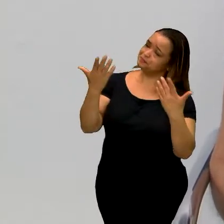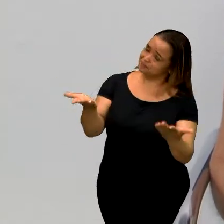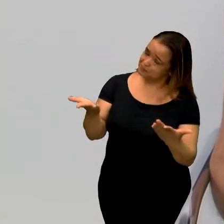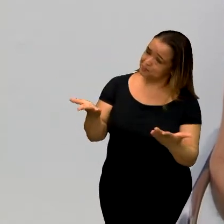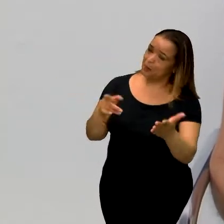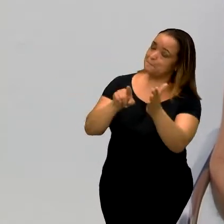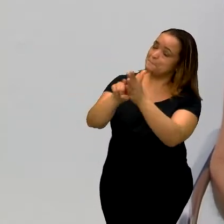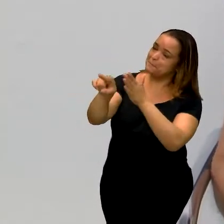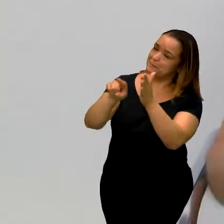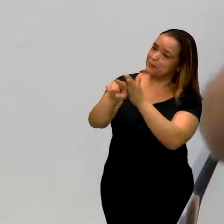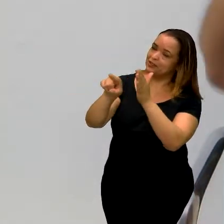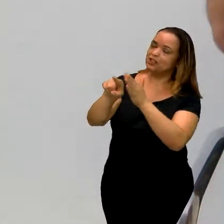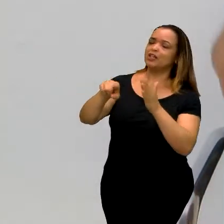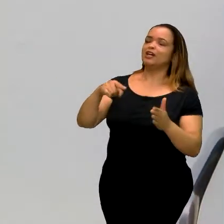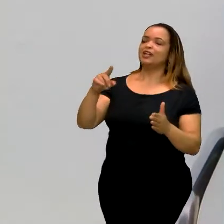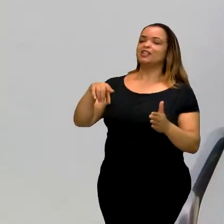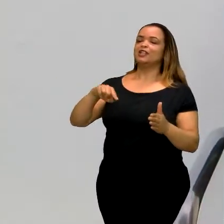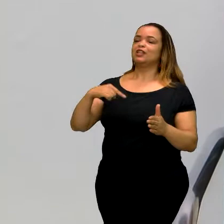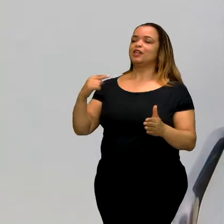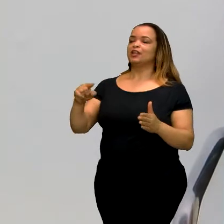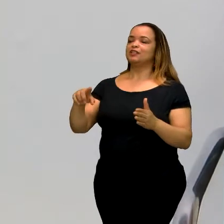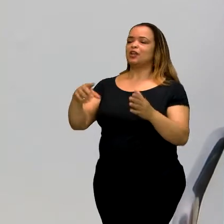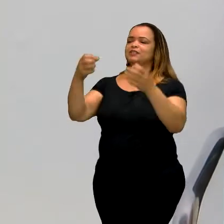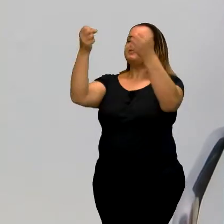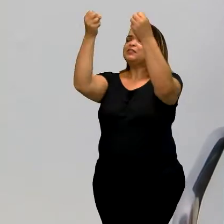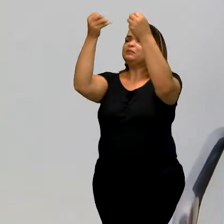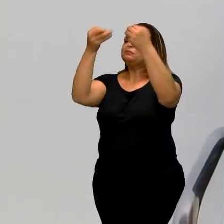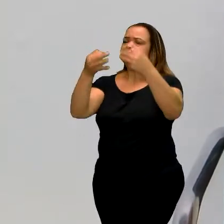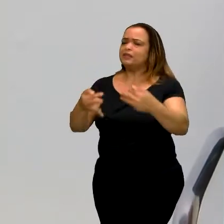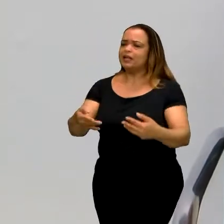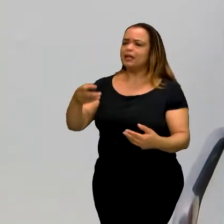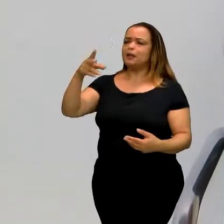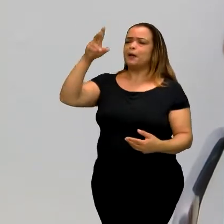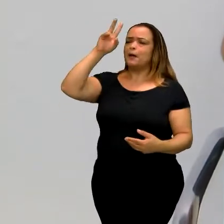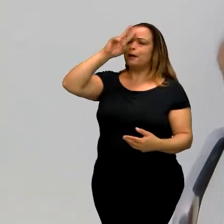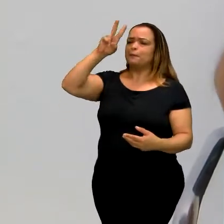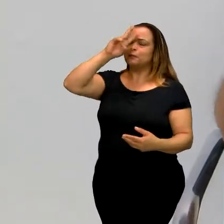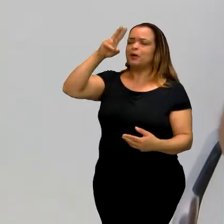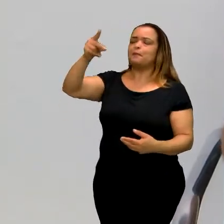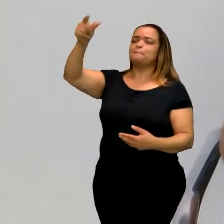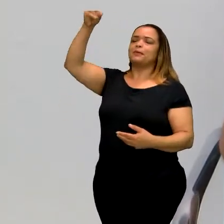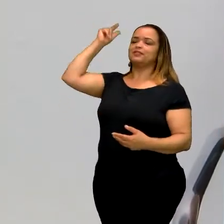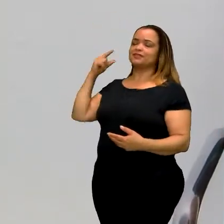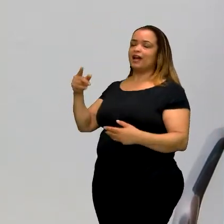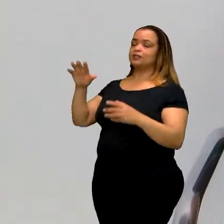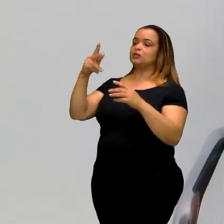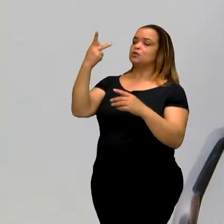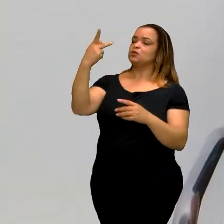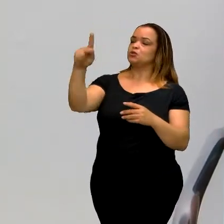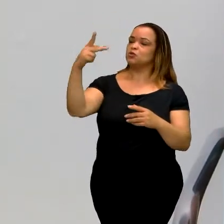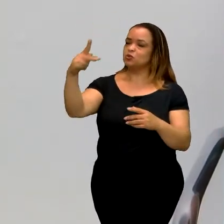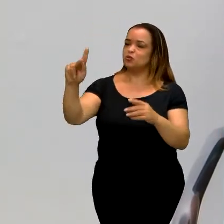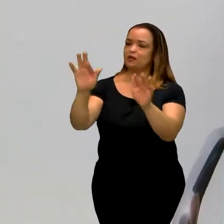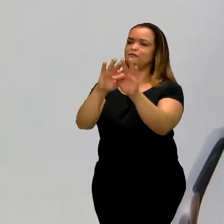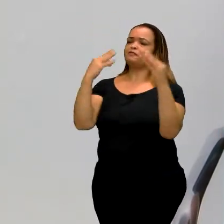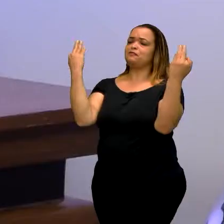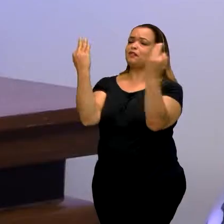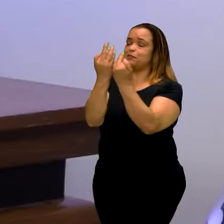gente estava falando a respeito, lá atrás, na sua infância, que a sua casa vinha a gente de todo, tudo quanto era lugar.